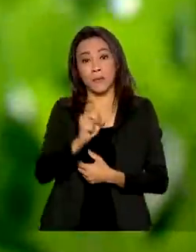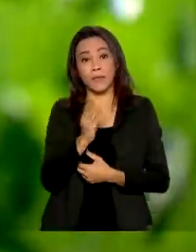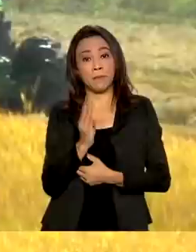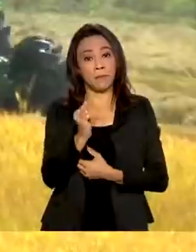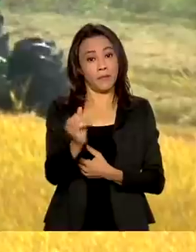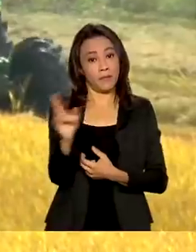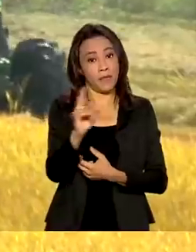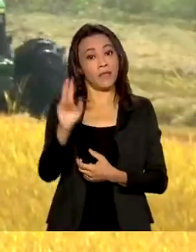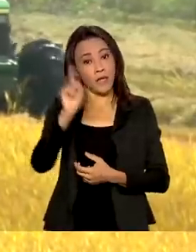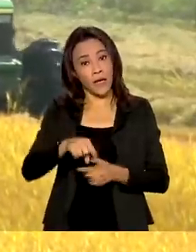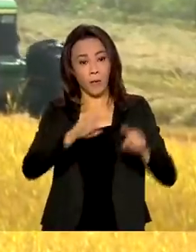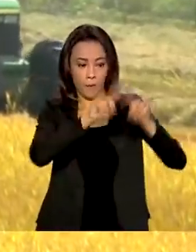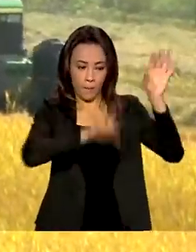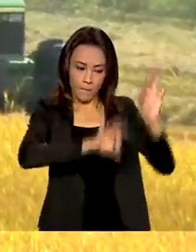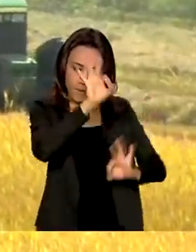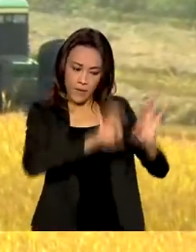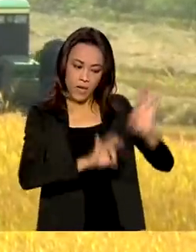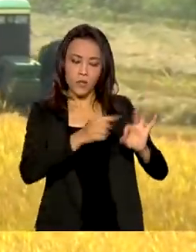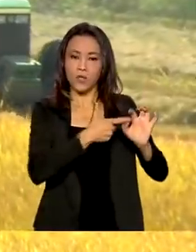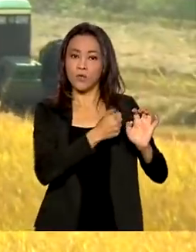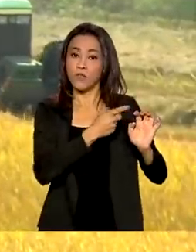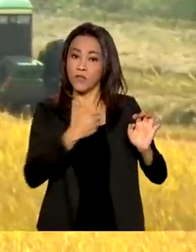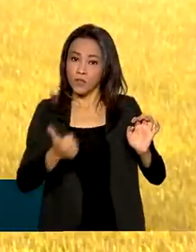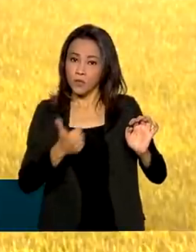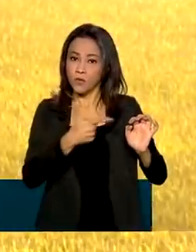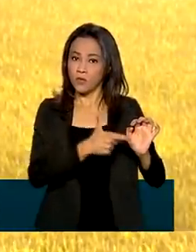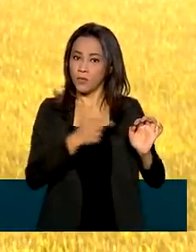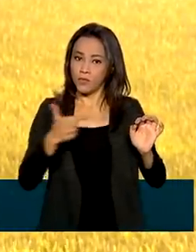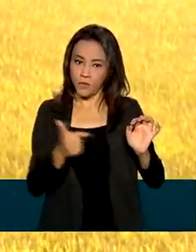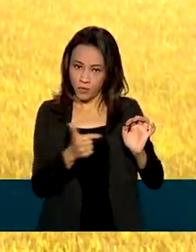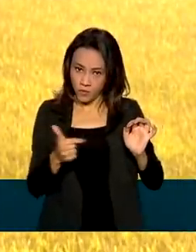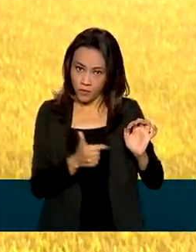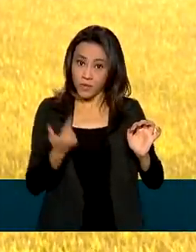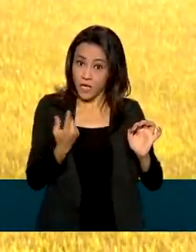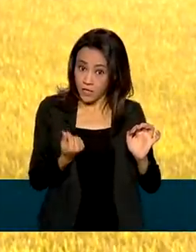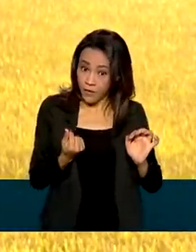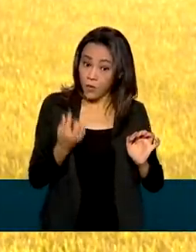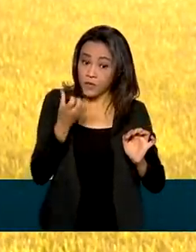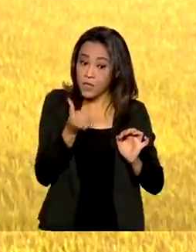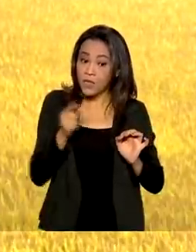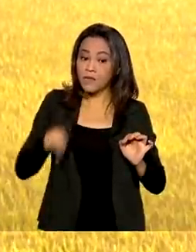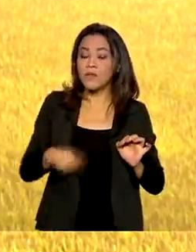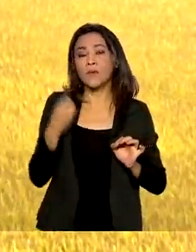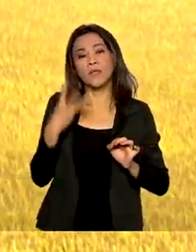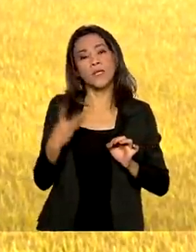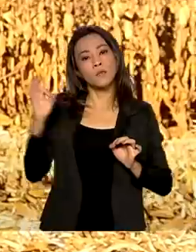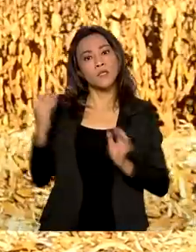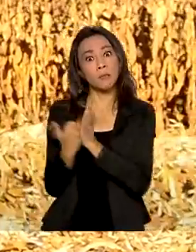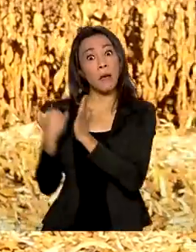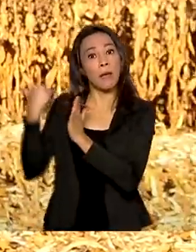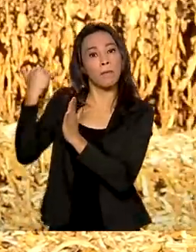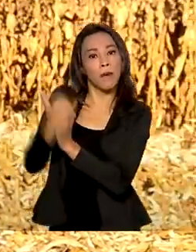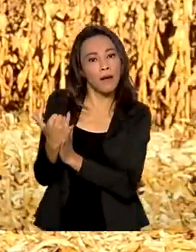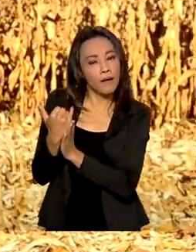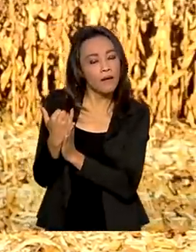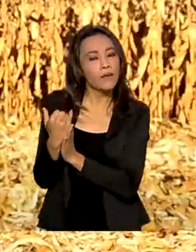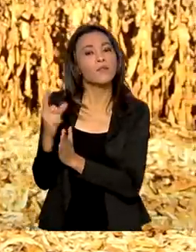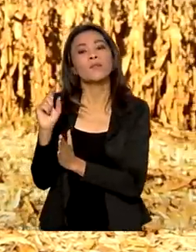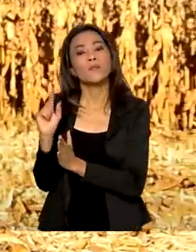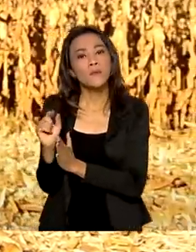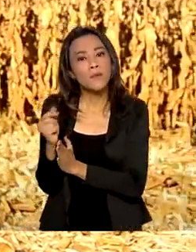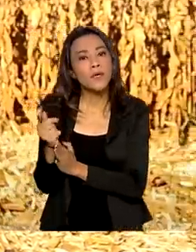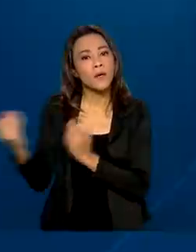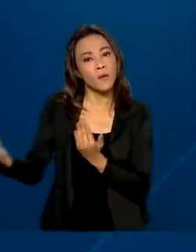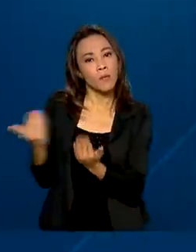no Plano Safra 2021-2022, valor 6,3% maior que o disponível na